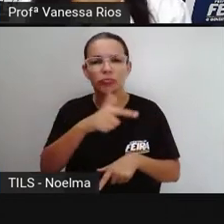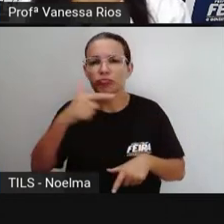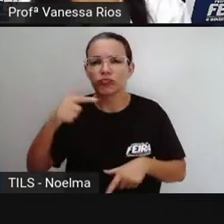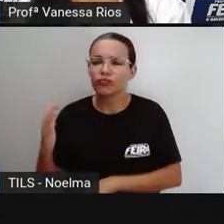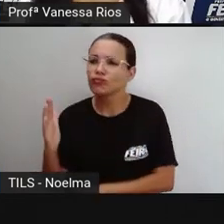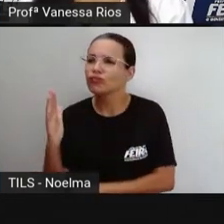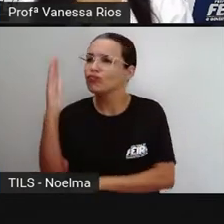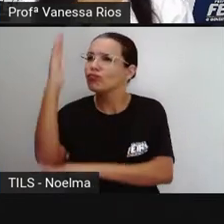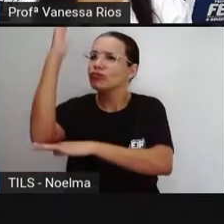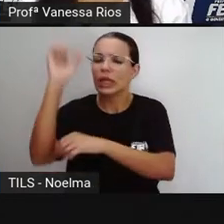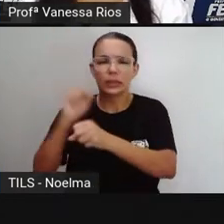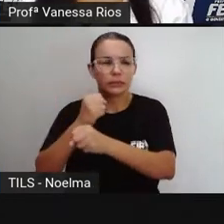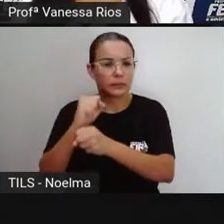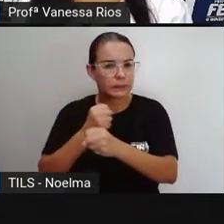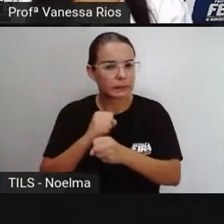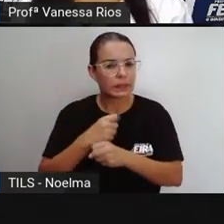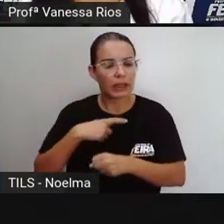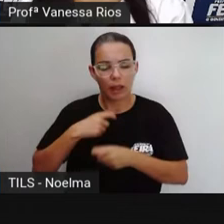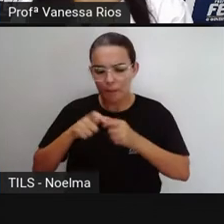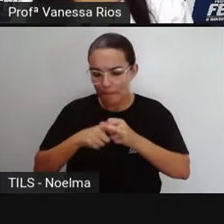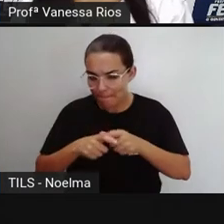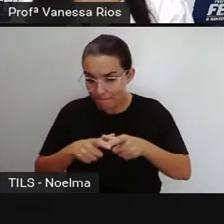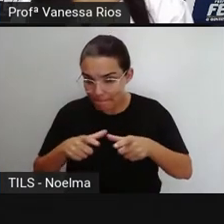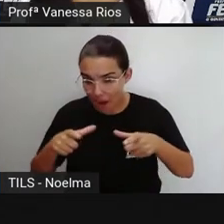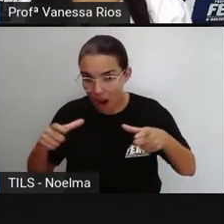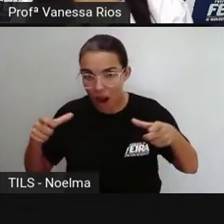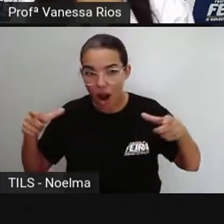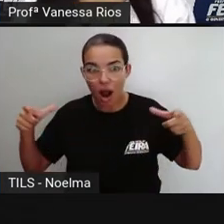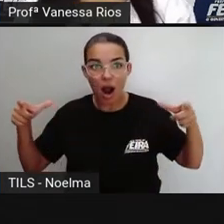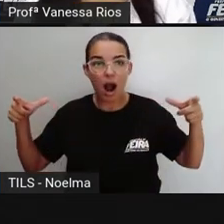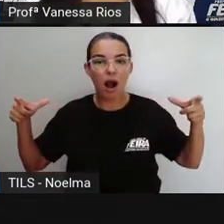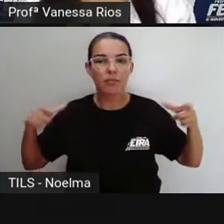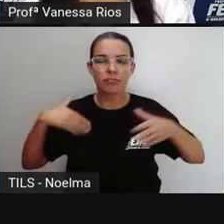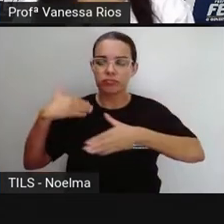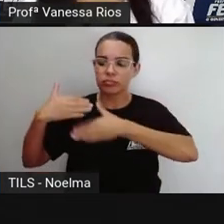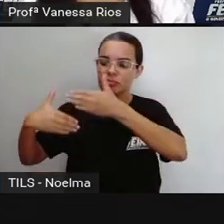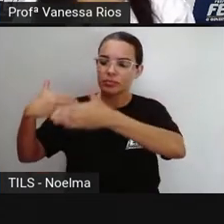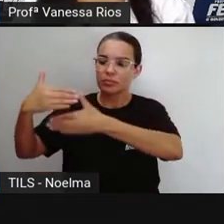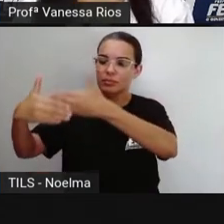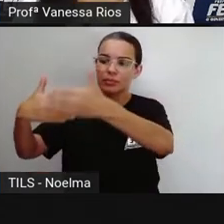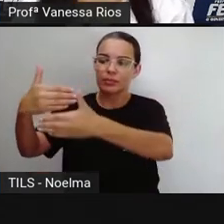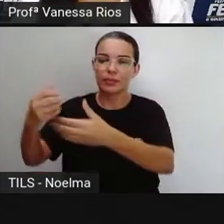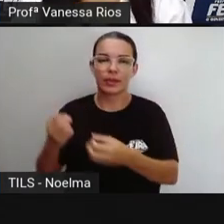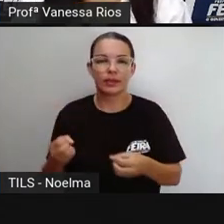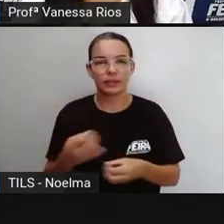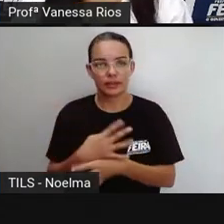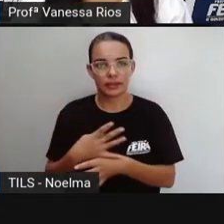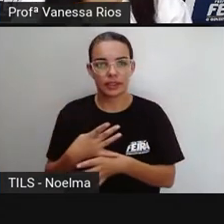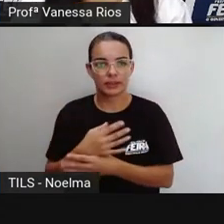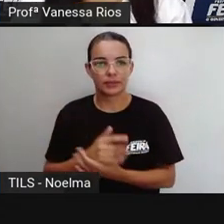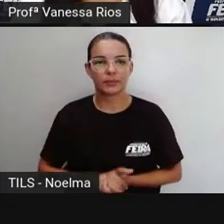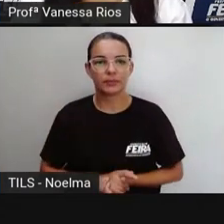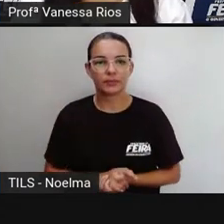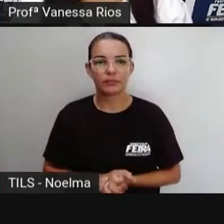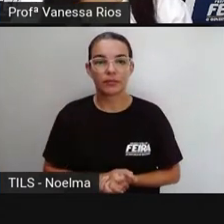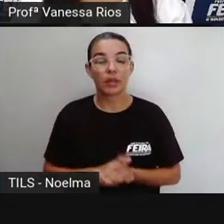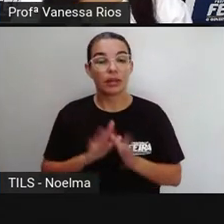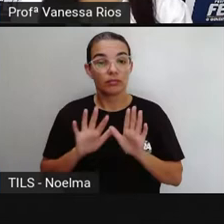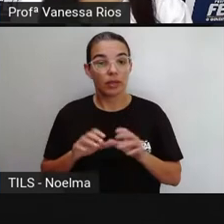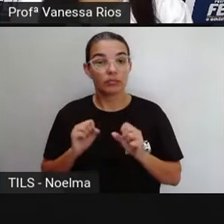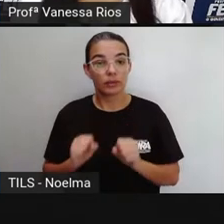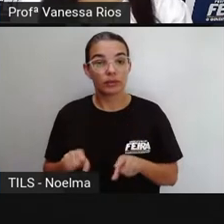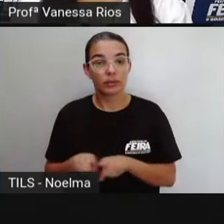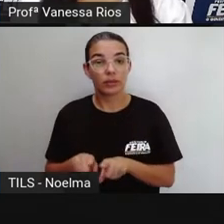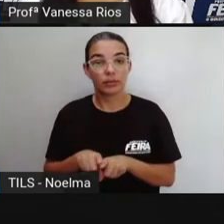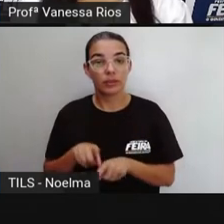e vão se desenvolvendo no processo de urbanização. E aí eles